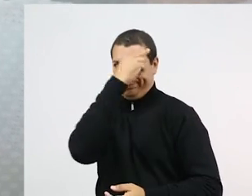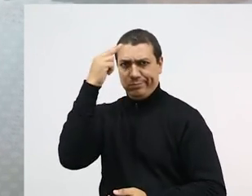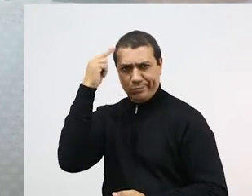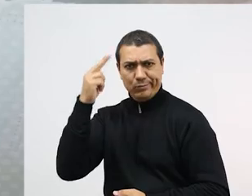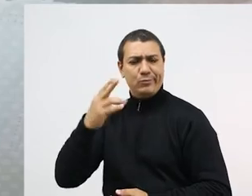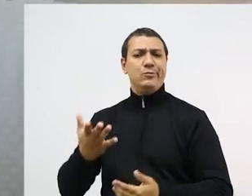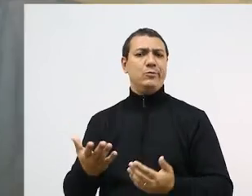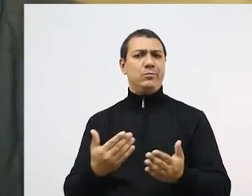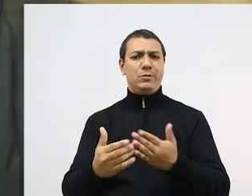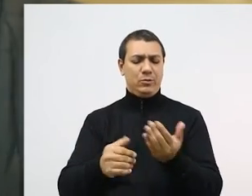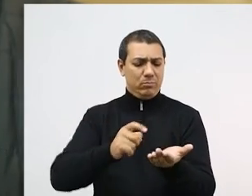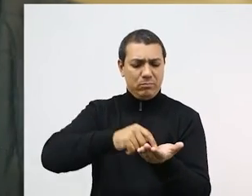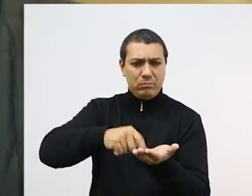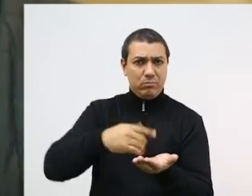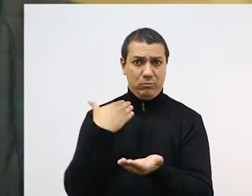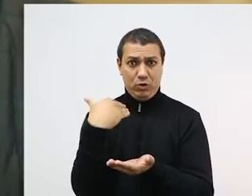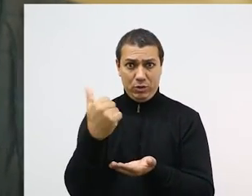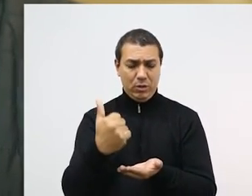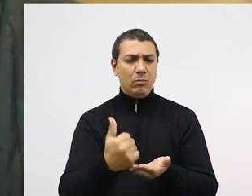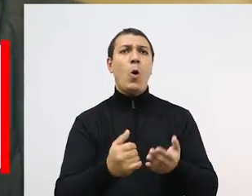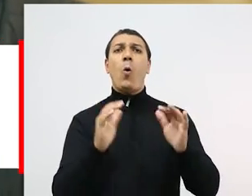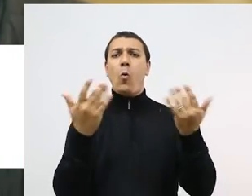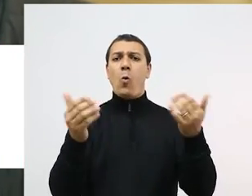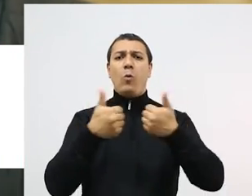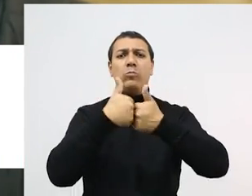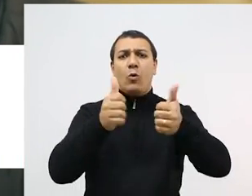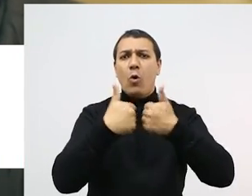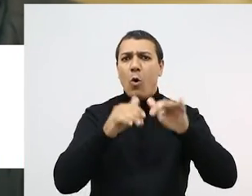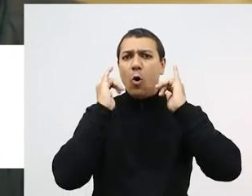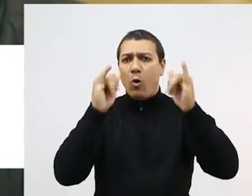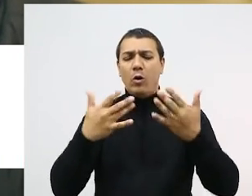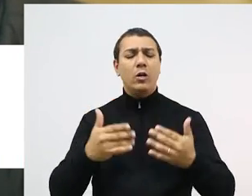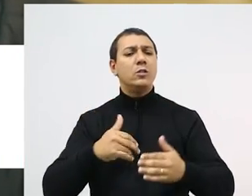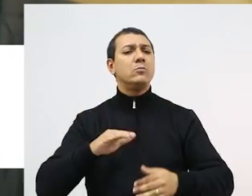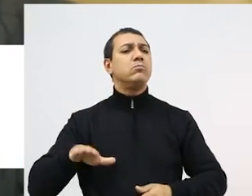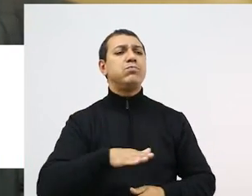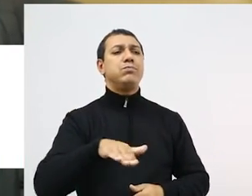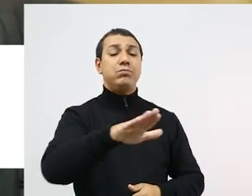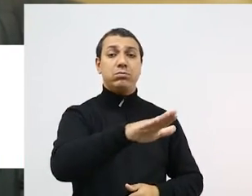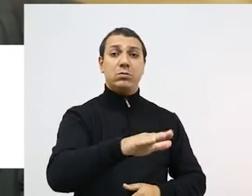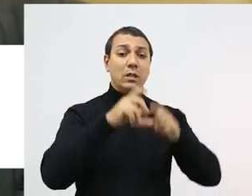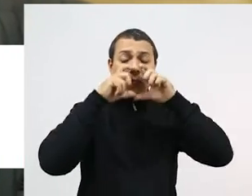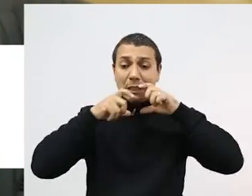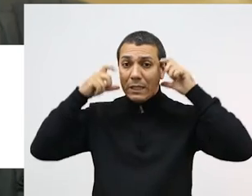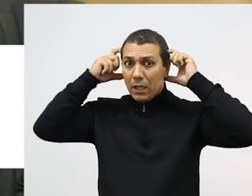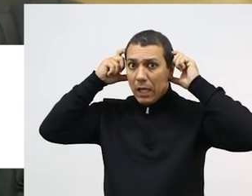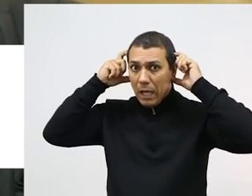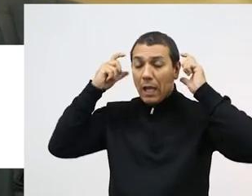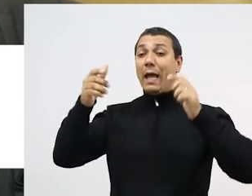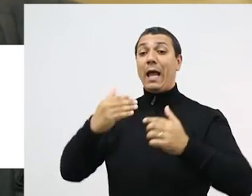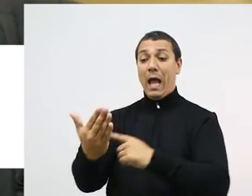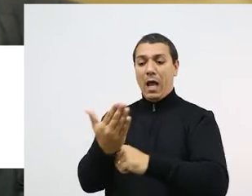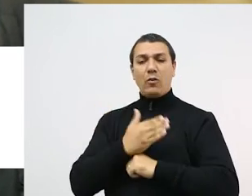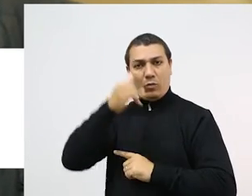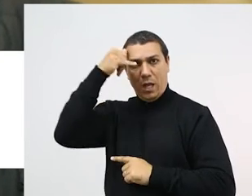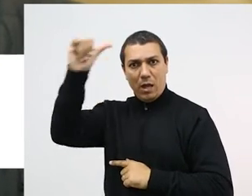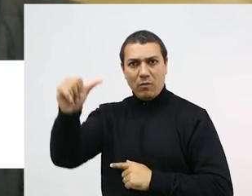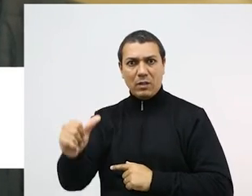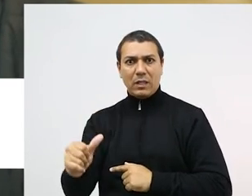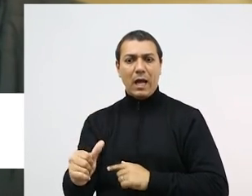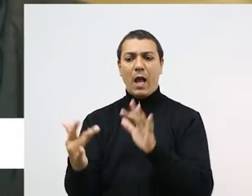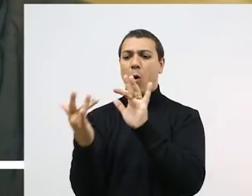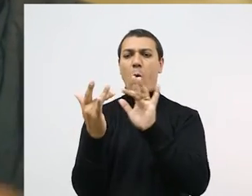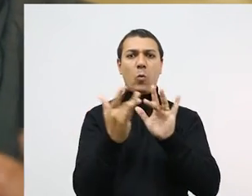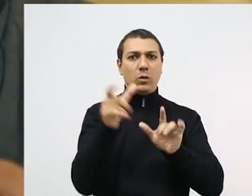Quando o carro é utilizado como transporte coletivo, como aplicativos ou mesmo táxi, o ônibus, isso é necessário,